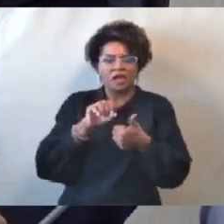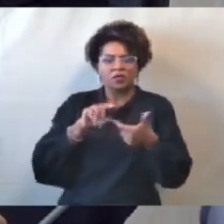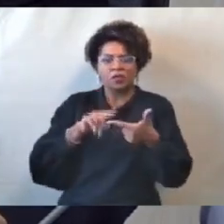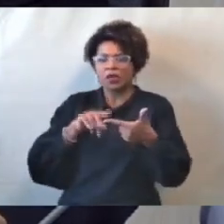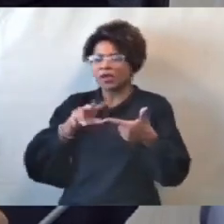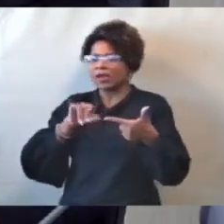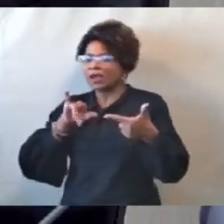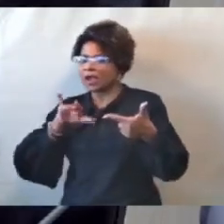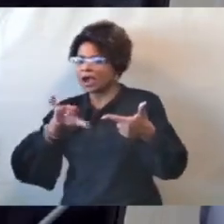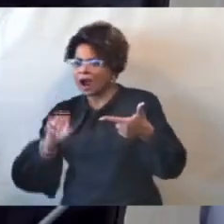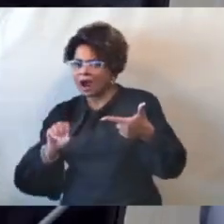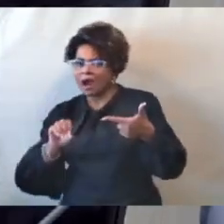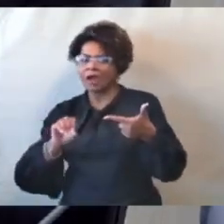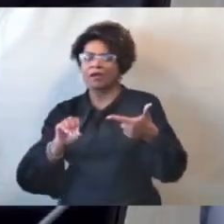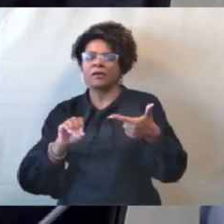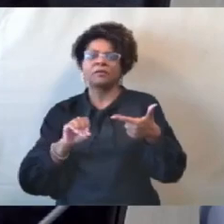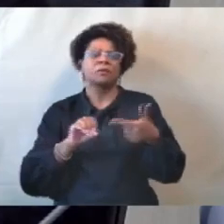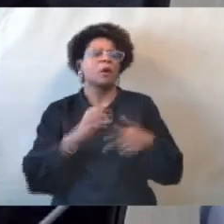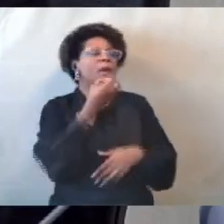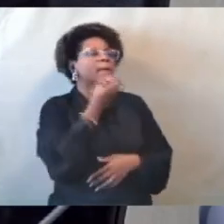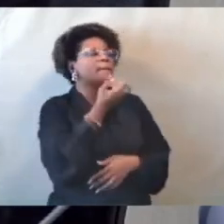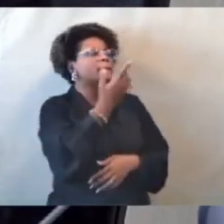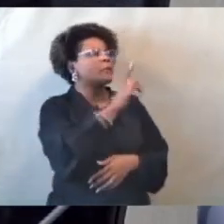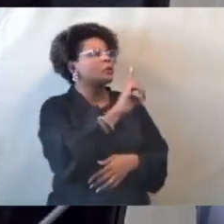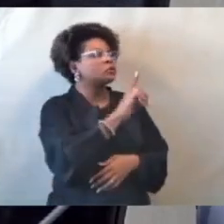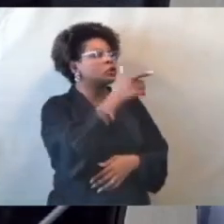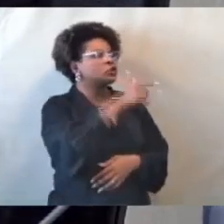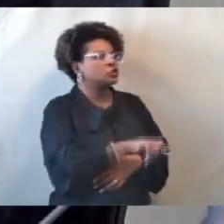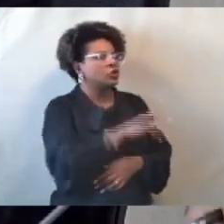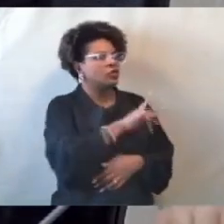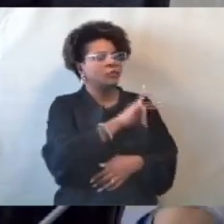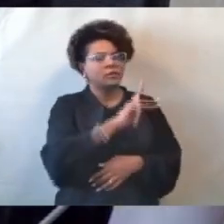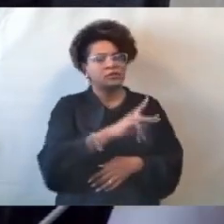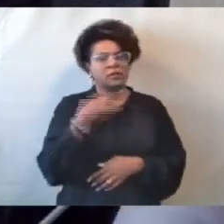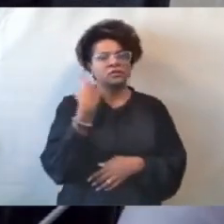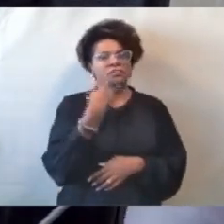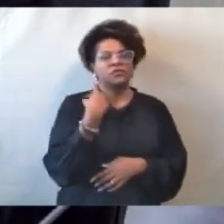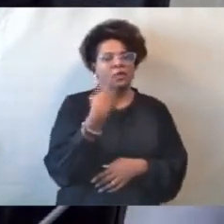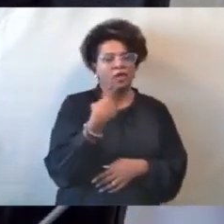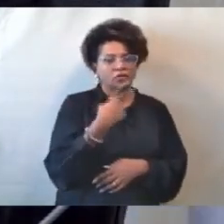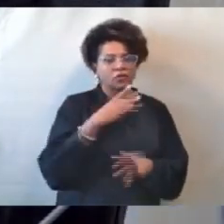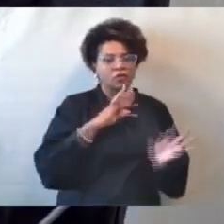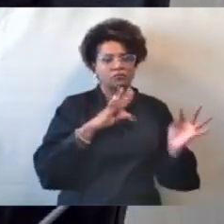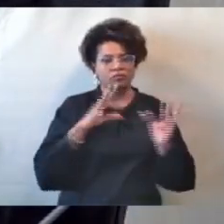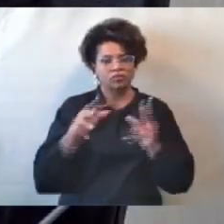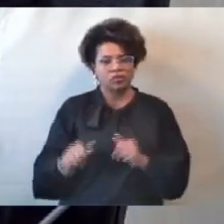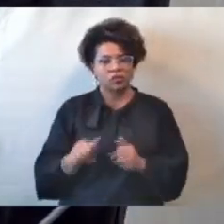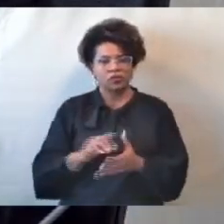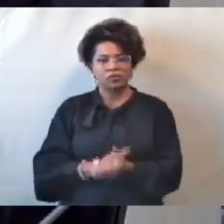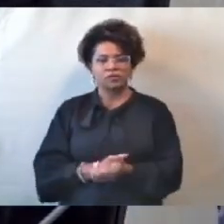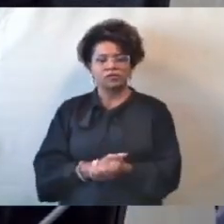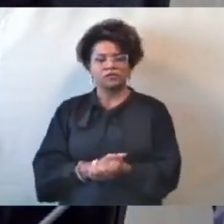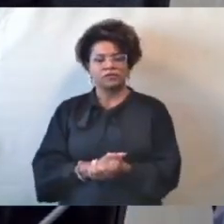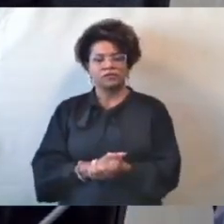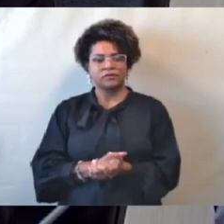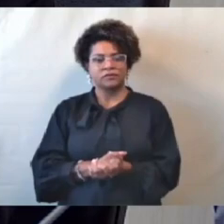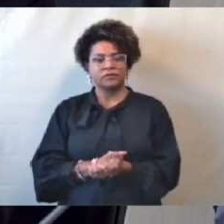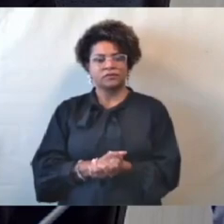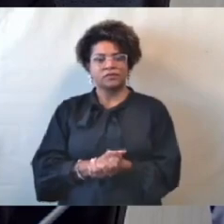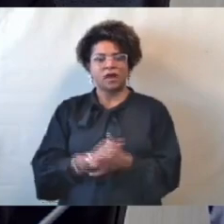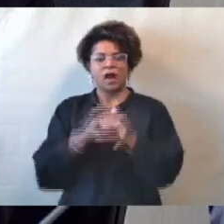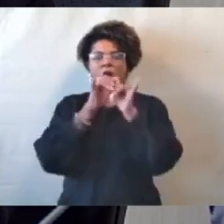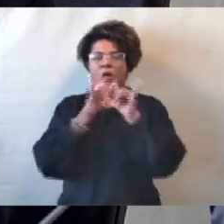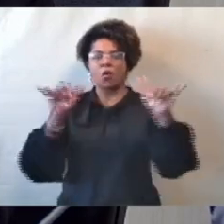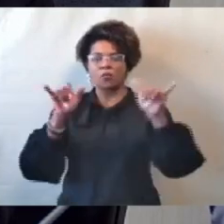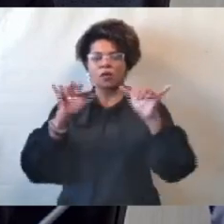Bom dia, novamente, presidente. Bom dia, vereadora, vereadores. Eu comunico a